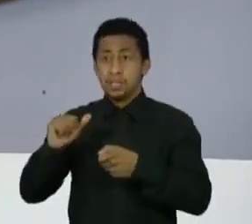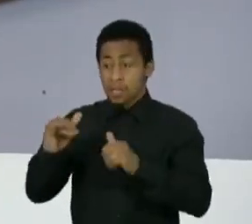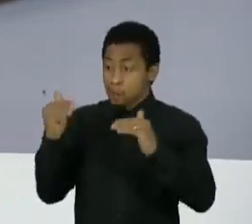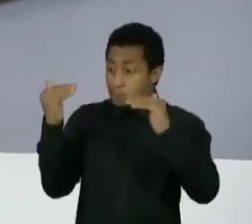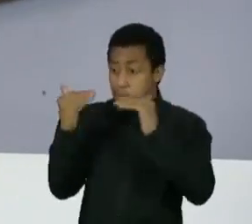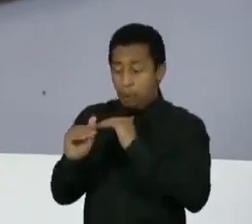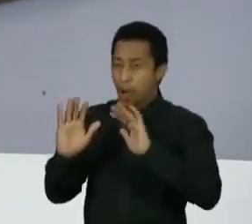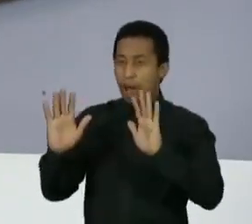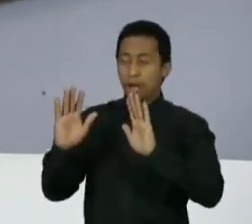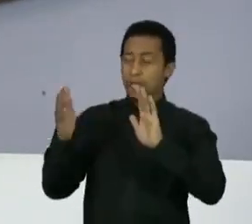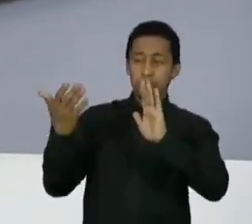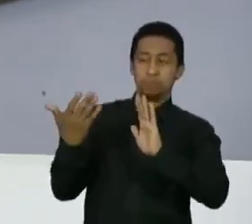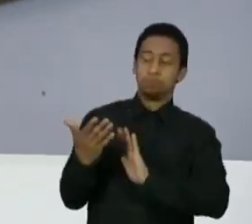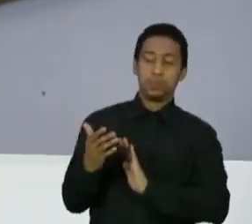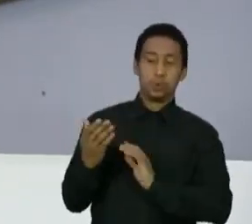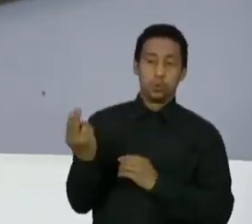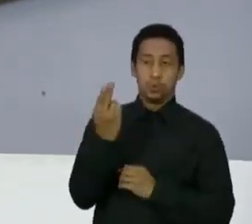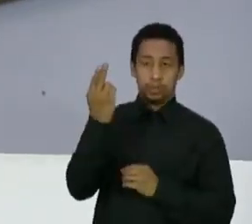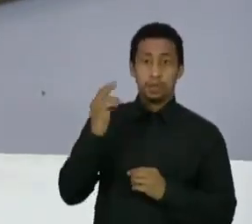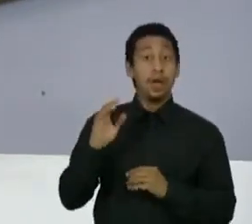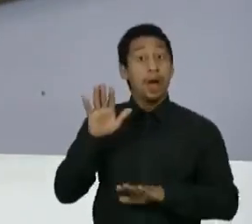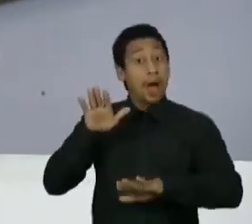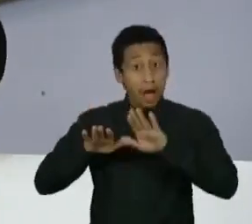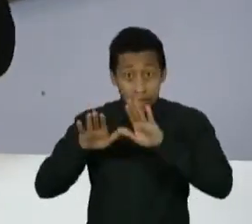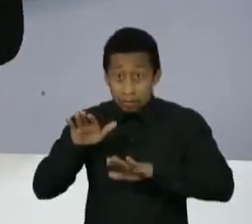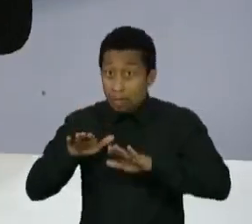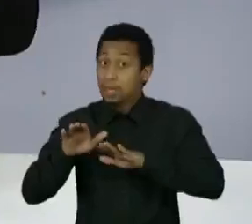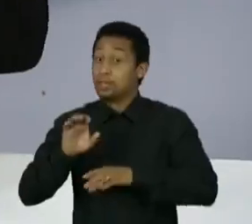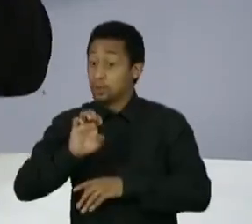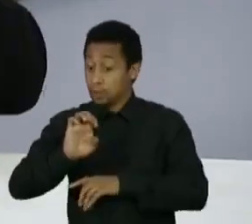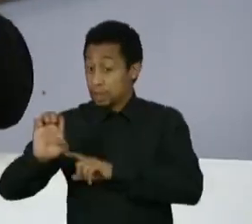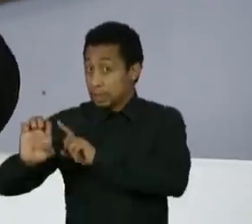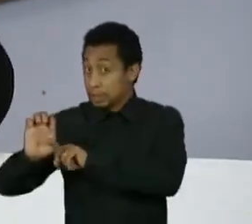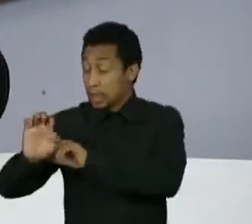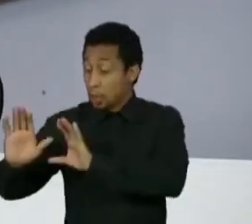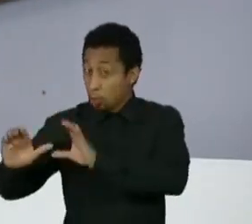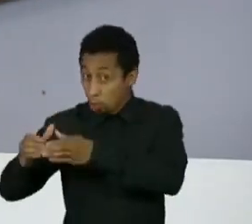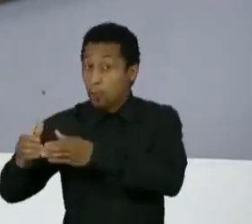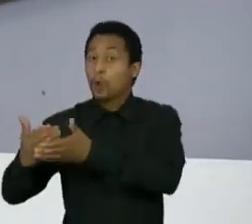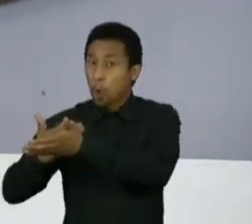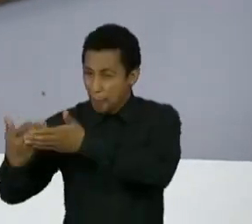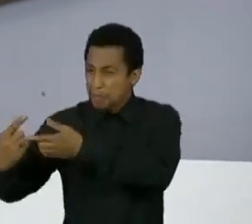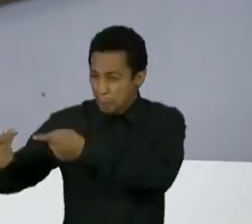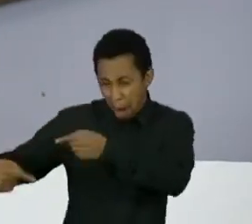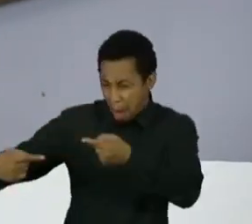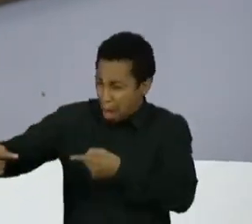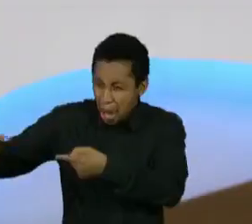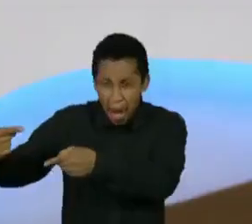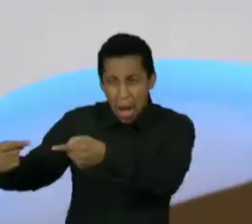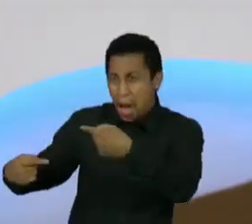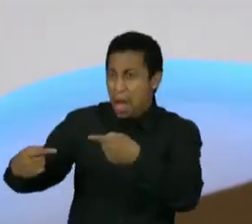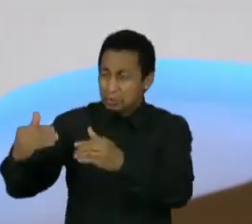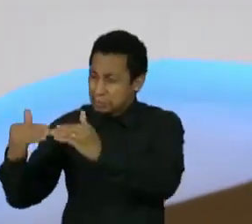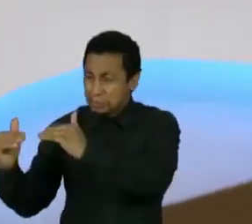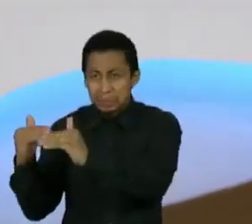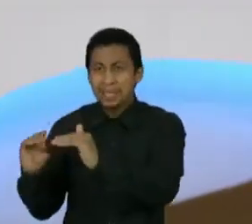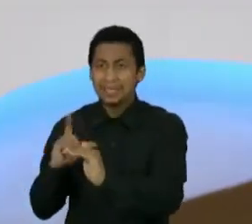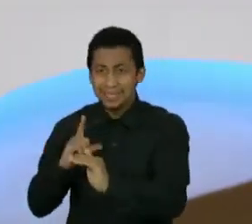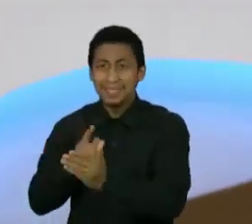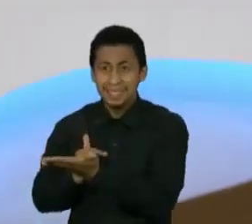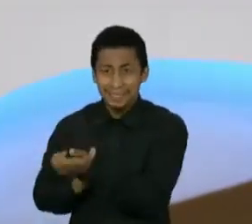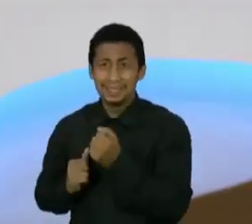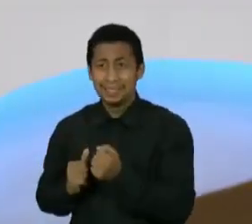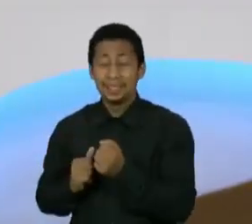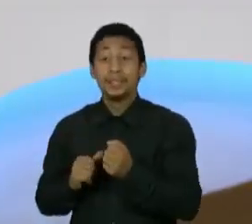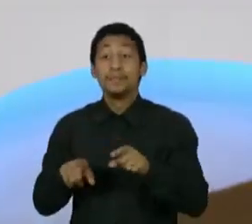esquerda, brigando com a própria esquerda por uma questão de um contorno aqui que não coincide com o outro. Ao mesmo